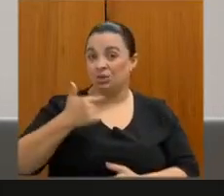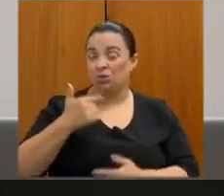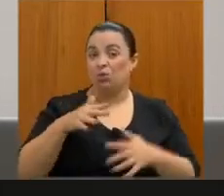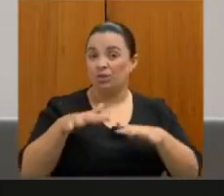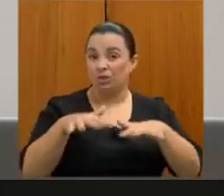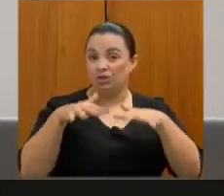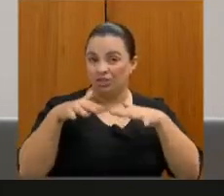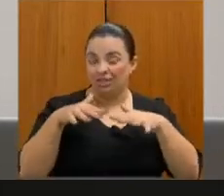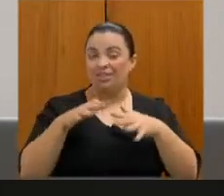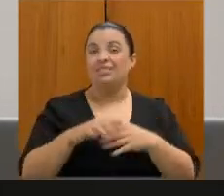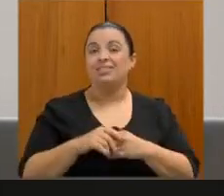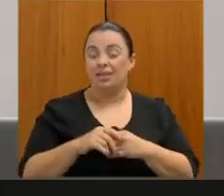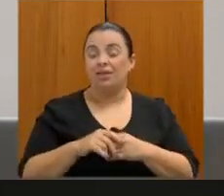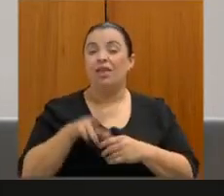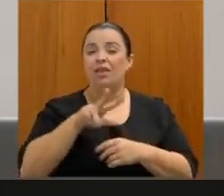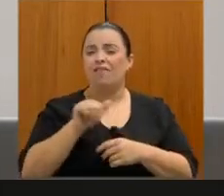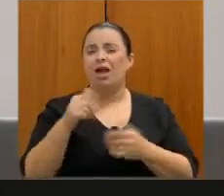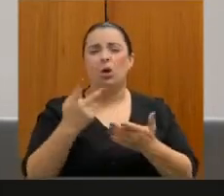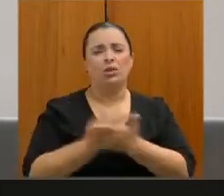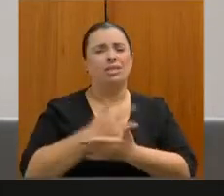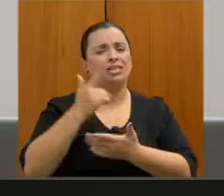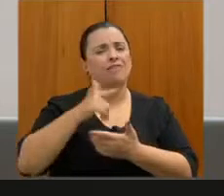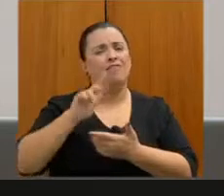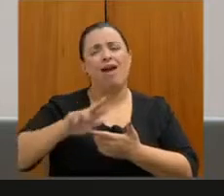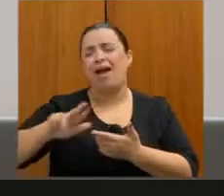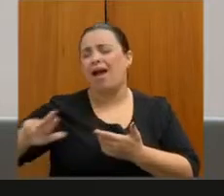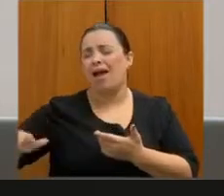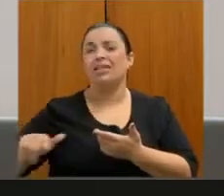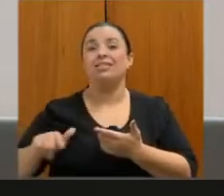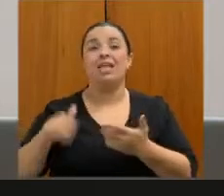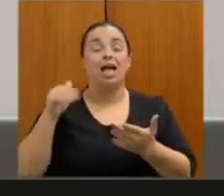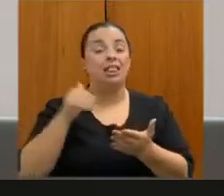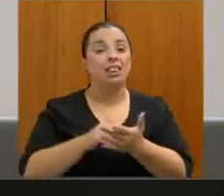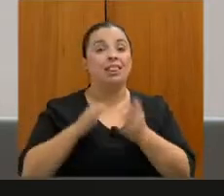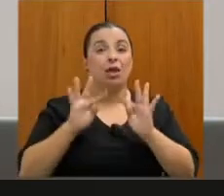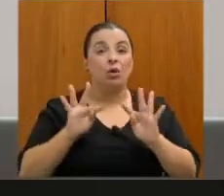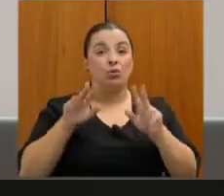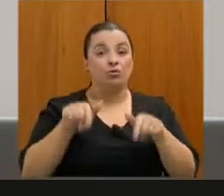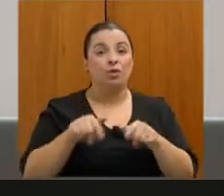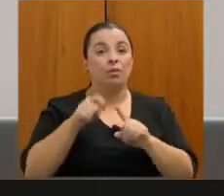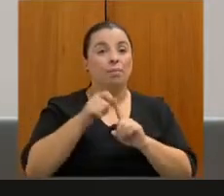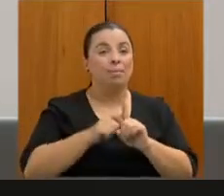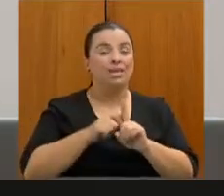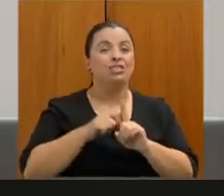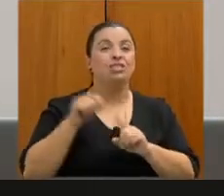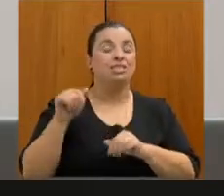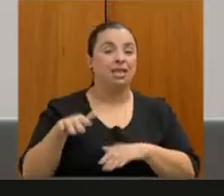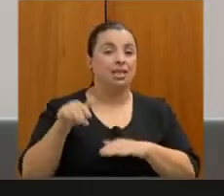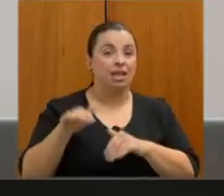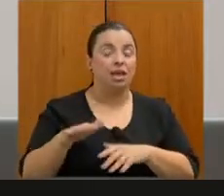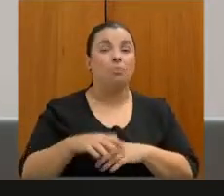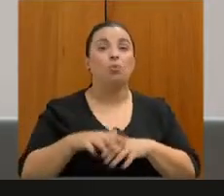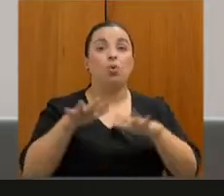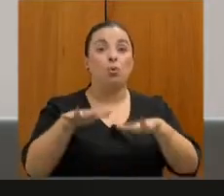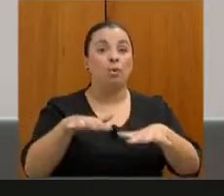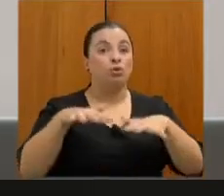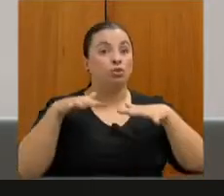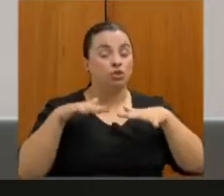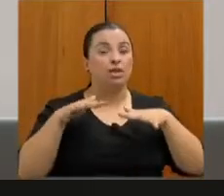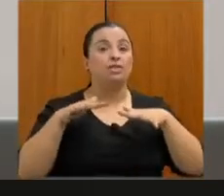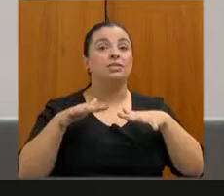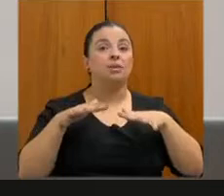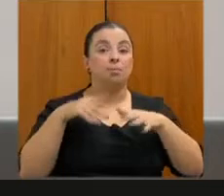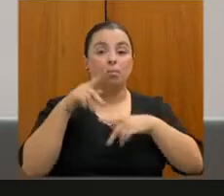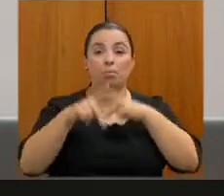e vamos ter várias outras até a gente terminar no mês de setembro com uma grande audiência pública